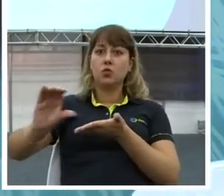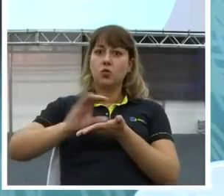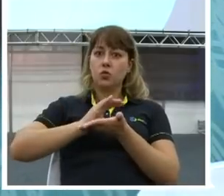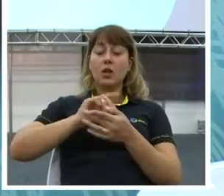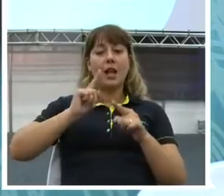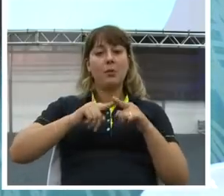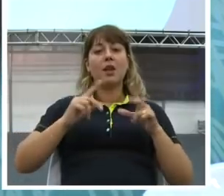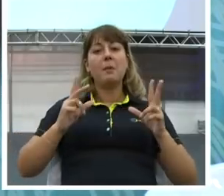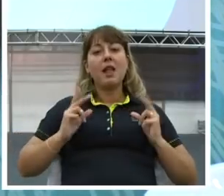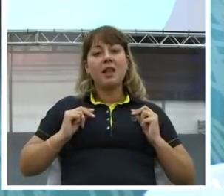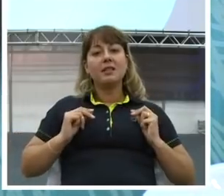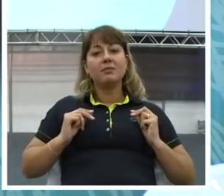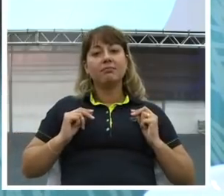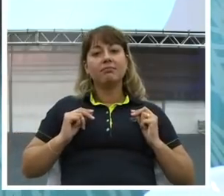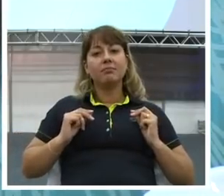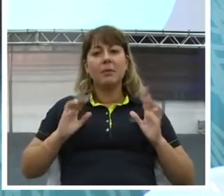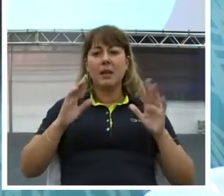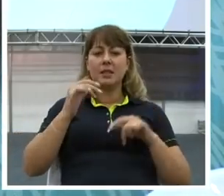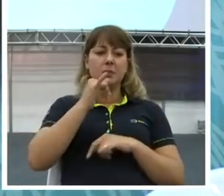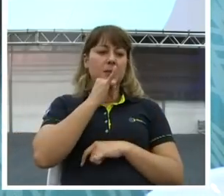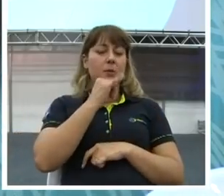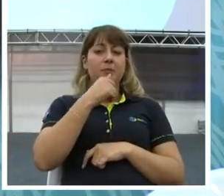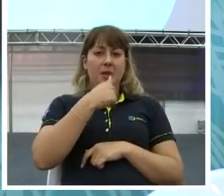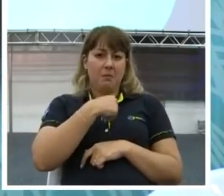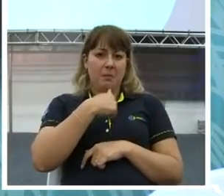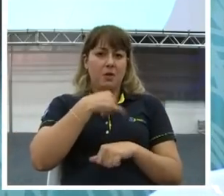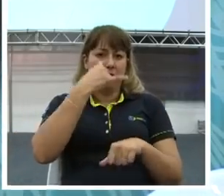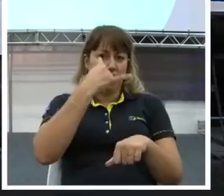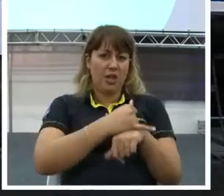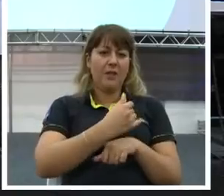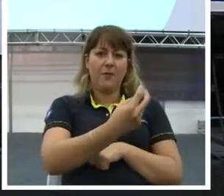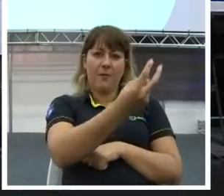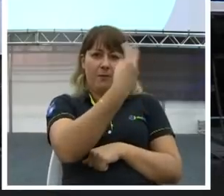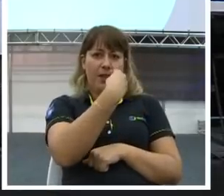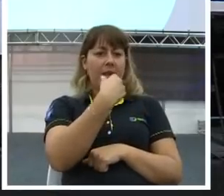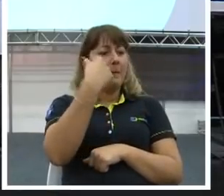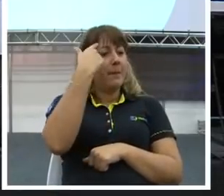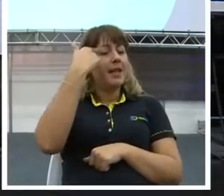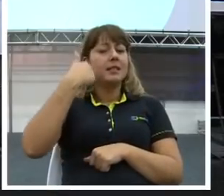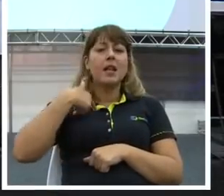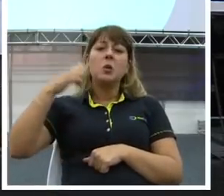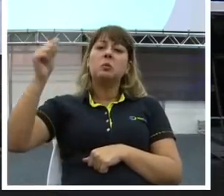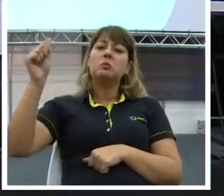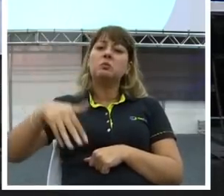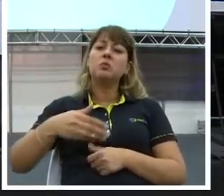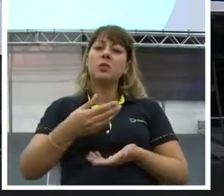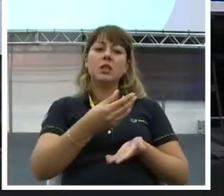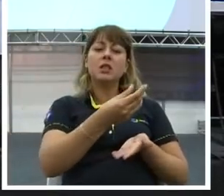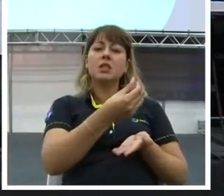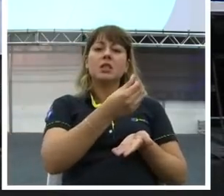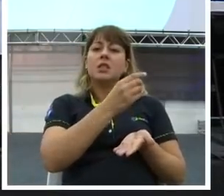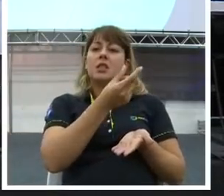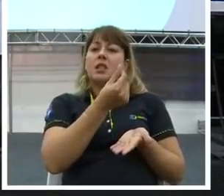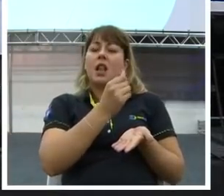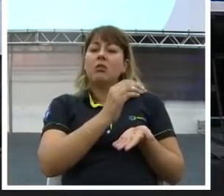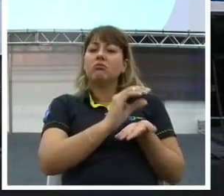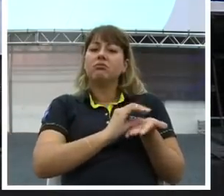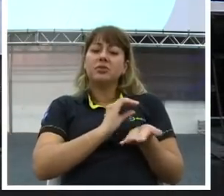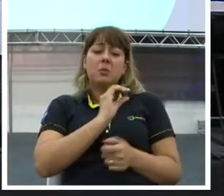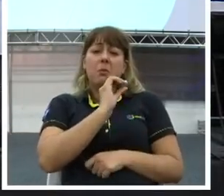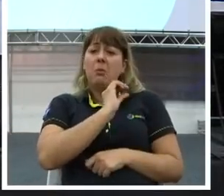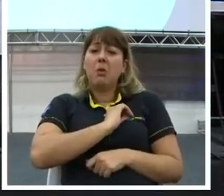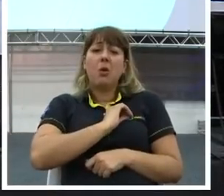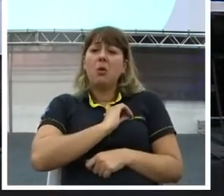olhar e falar assim, Roberto, o meu patrão não me valoriza. Eu mereço muito mais. Cara, eu posso concordar com